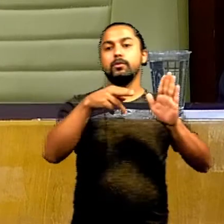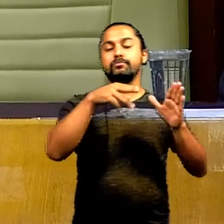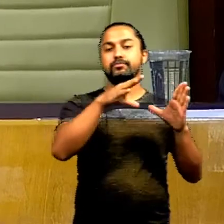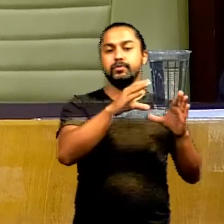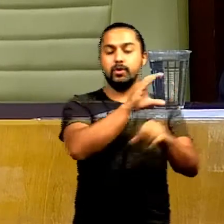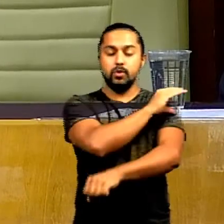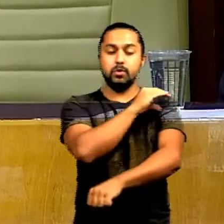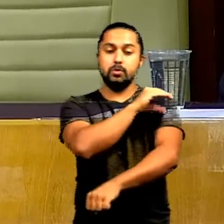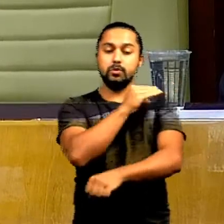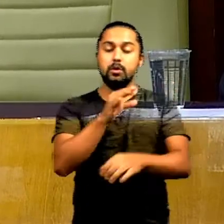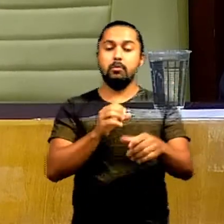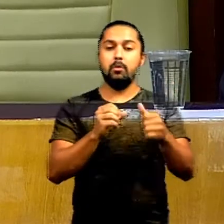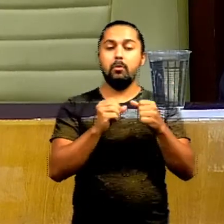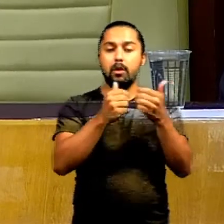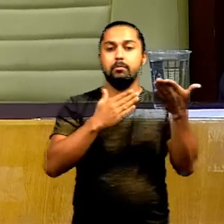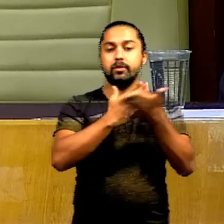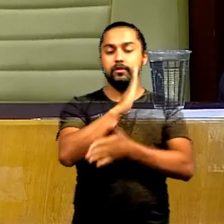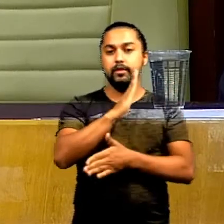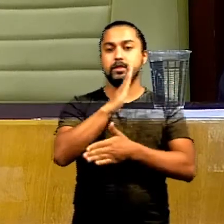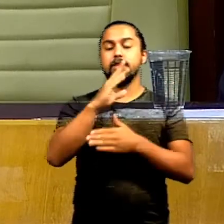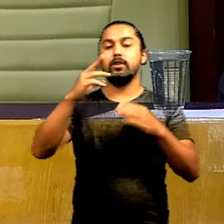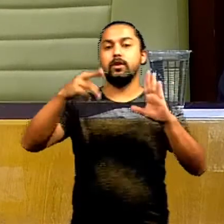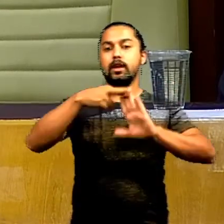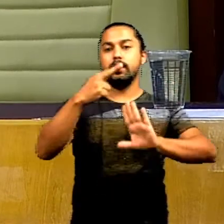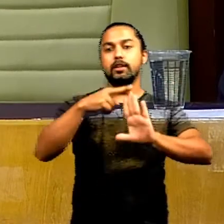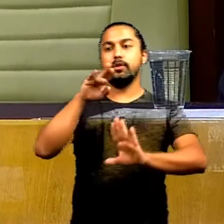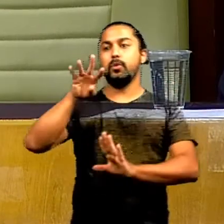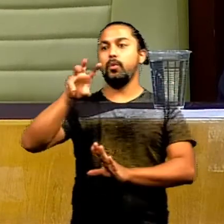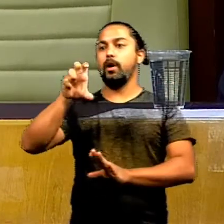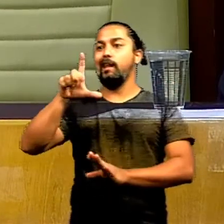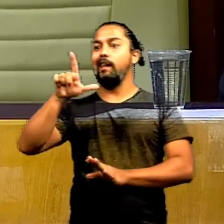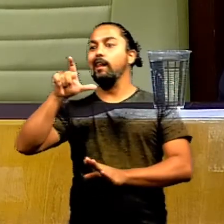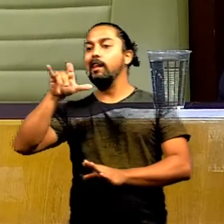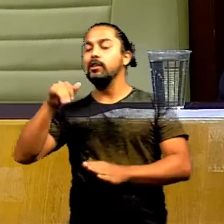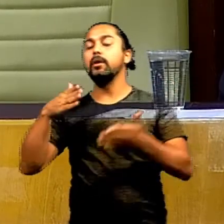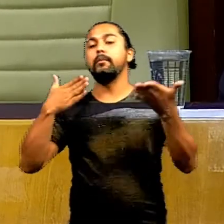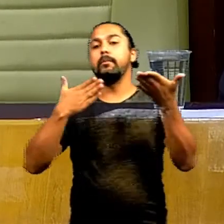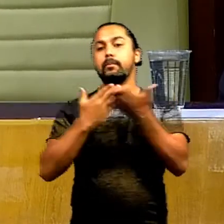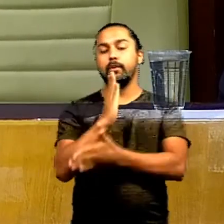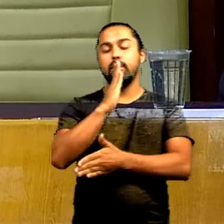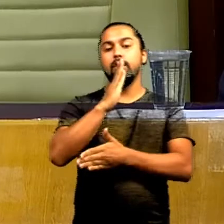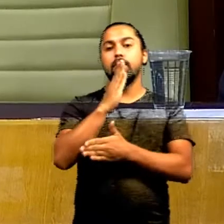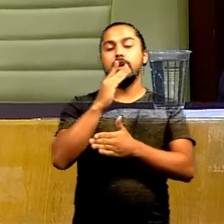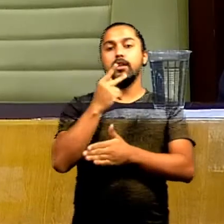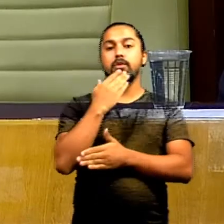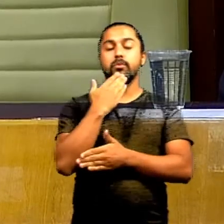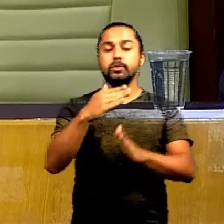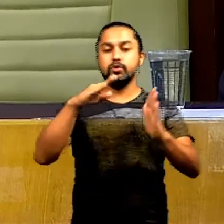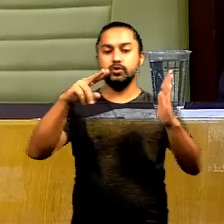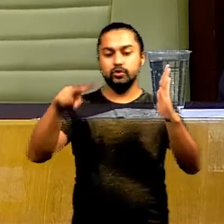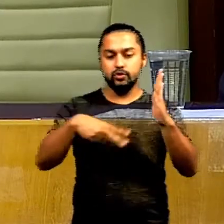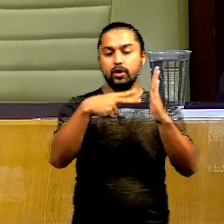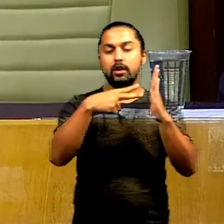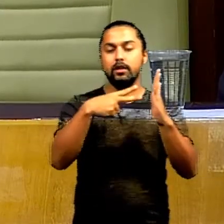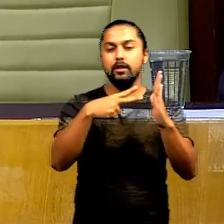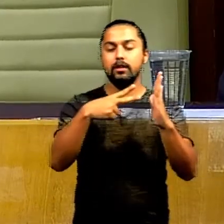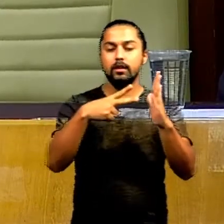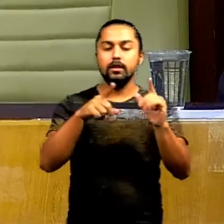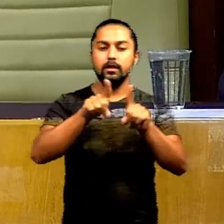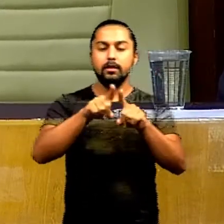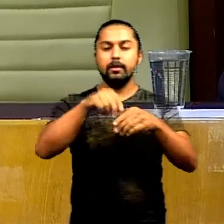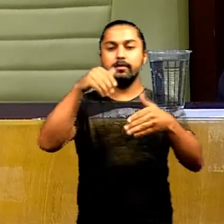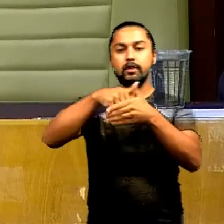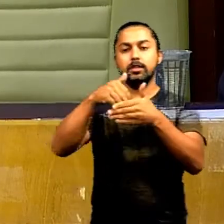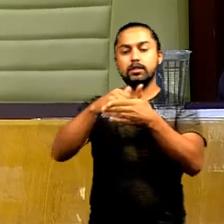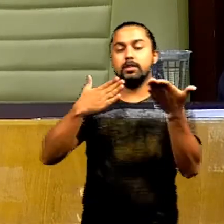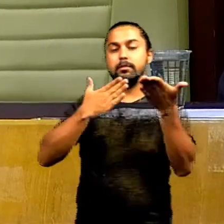Justiça e Redação pela aprovação. O relator foi o vereador Wellington Peixoto. Na primeira votação foi aprovado pedido de vista ao foro e colocado